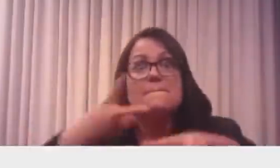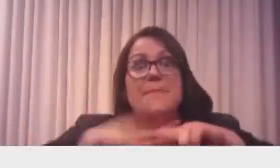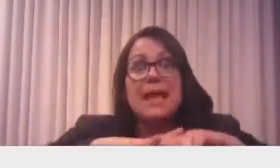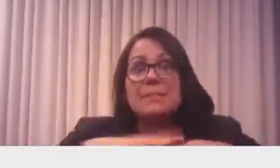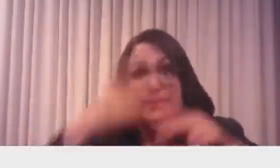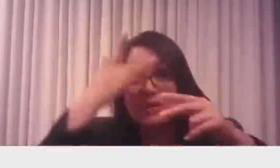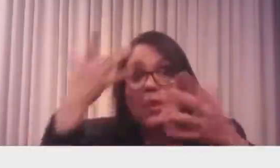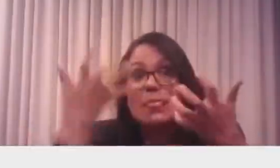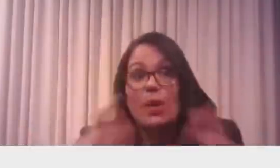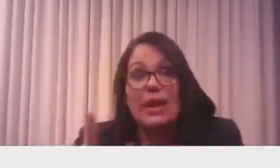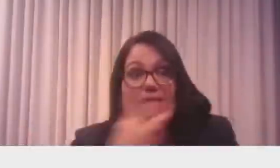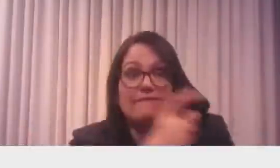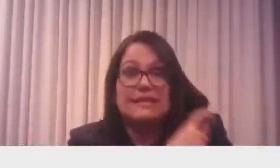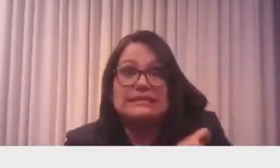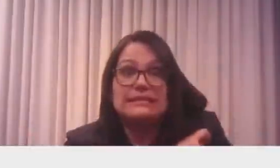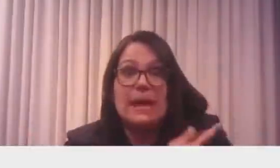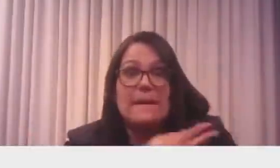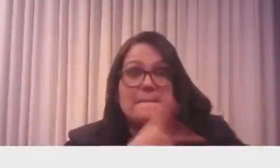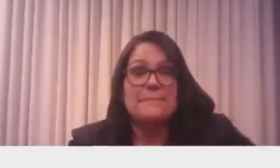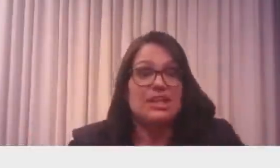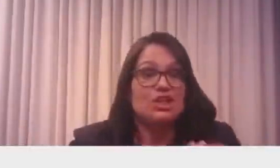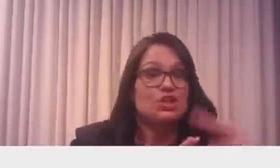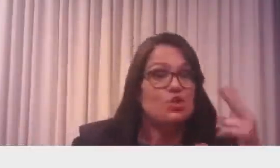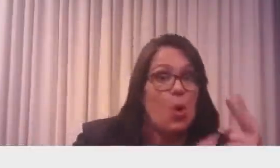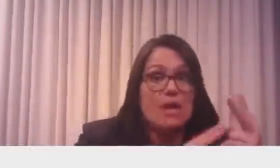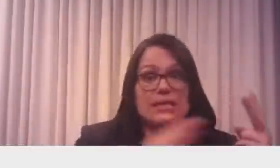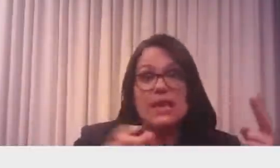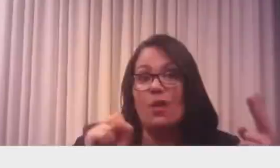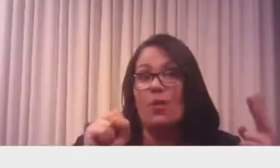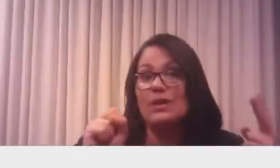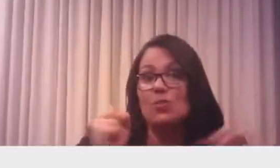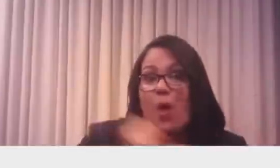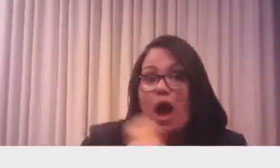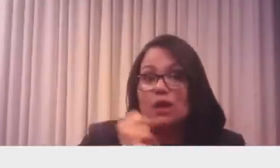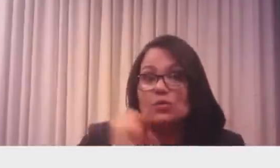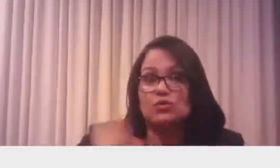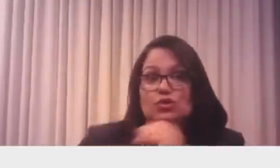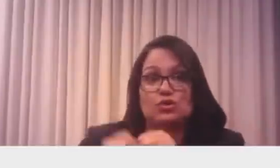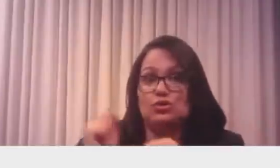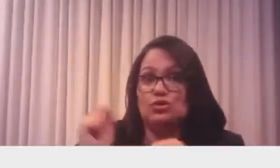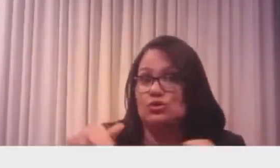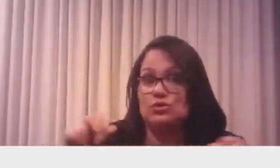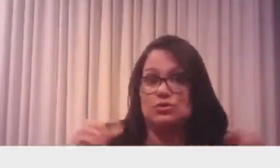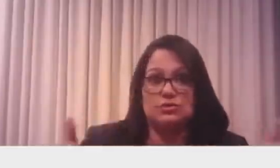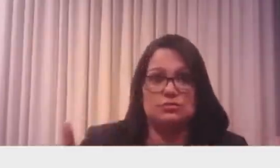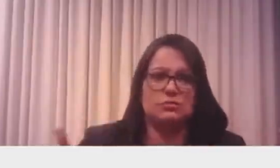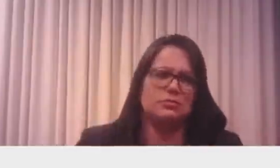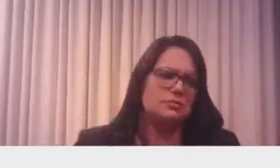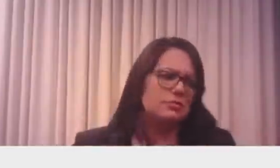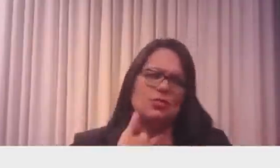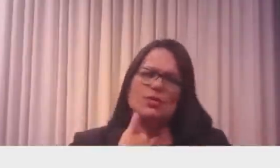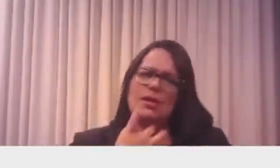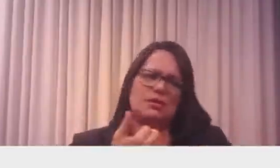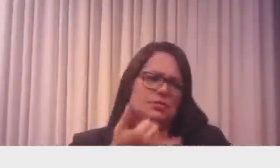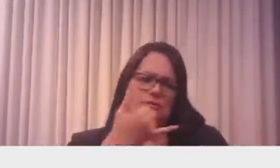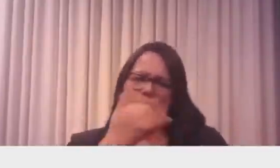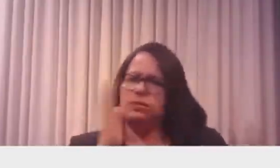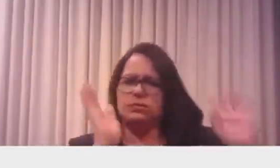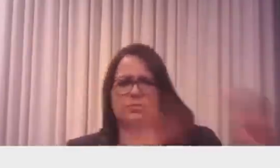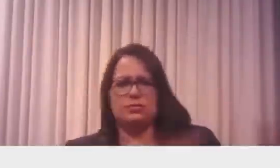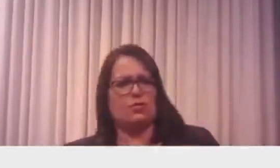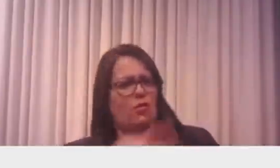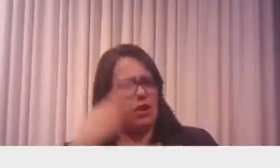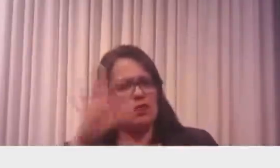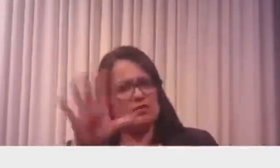anos de cadeia, não tem cabimento isso. Não tem cabimento. Não vou nem discutir o assunto isso aí. Pode